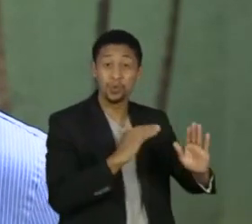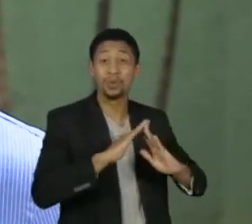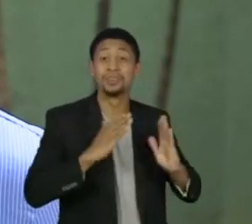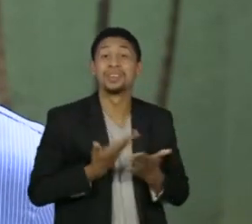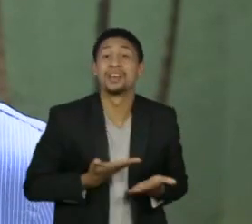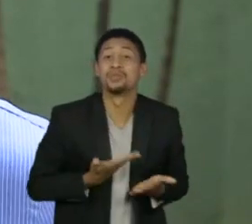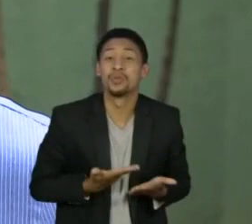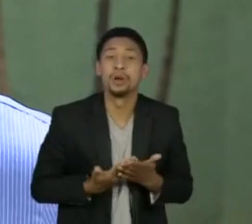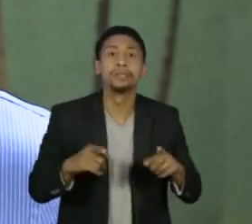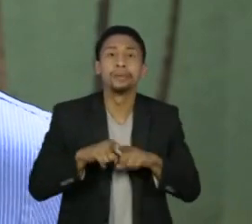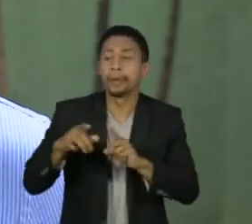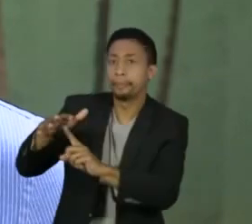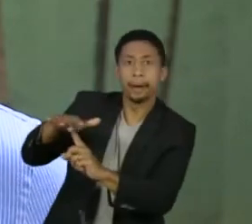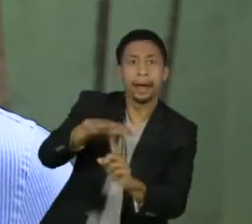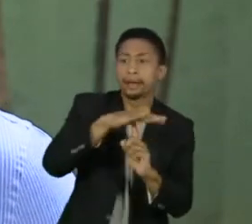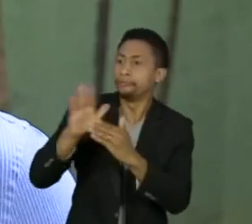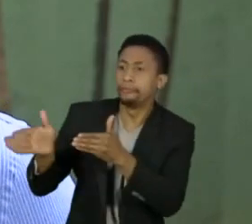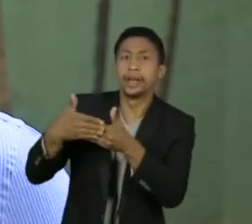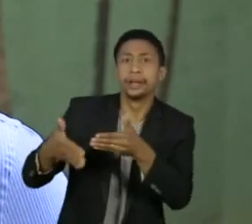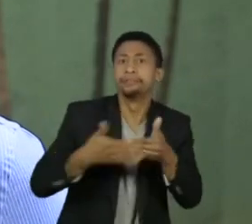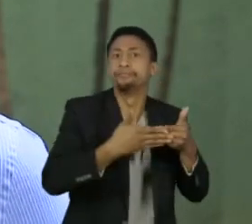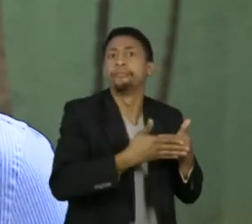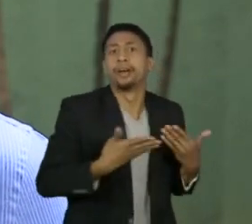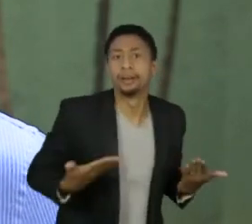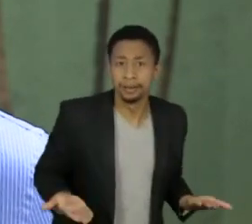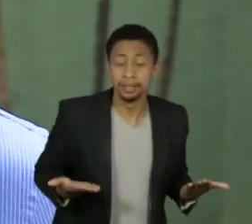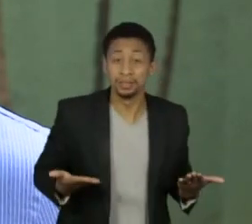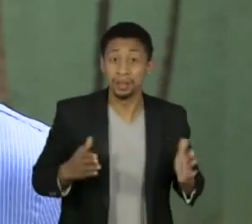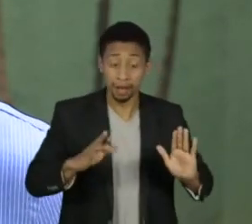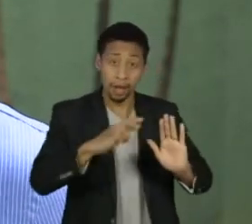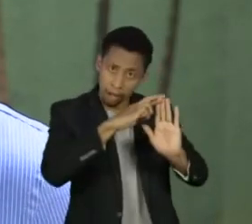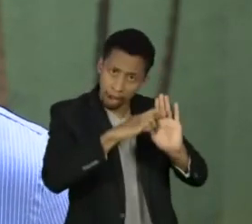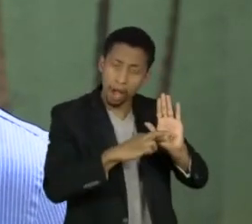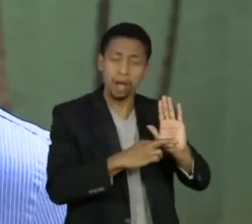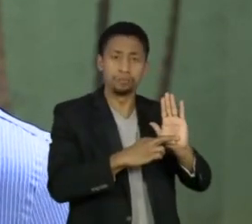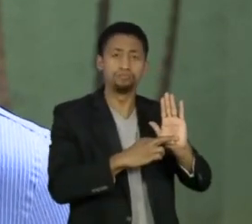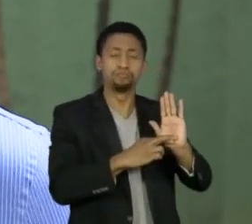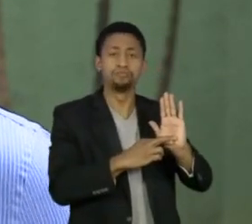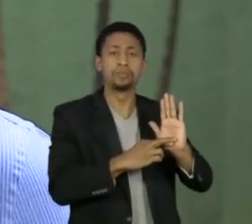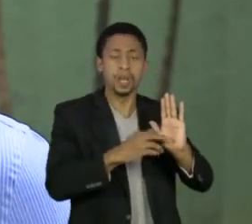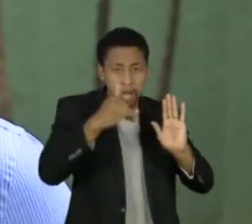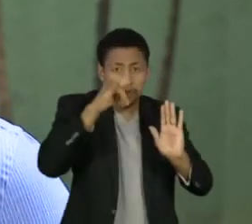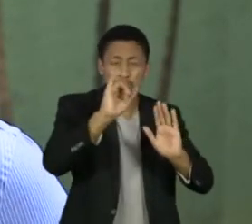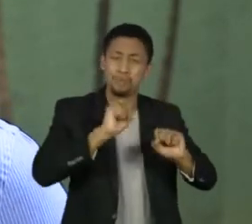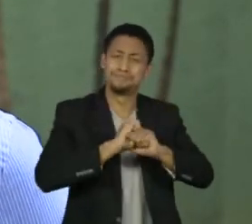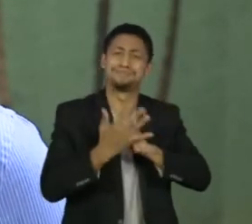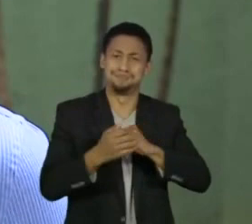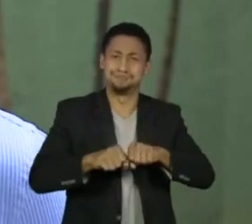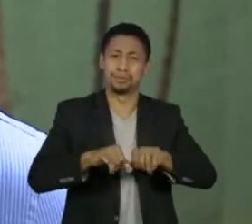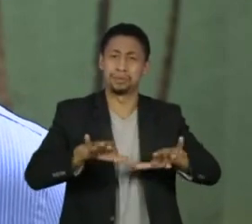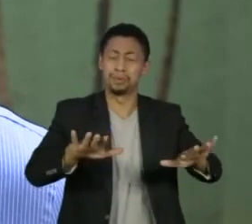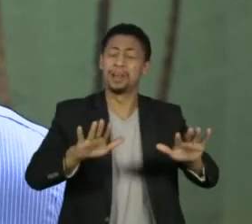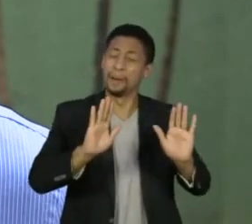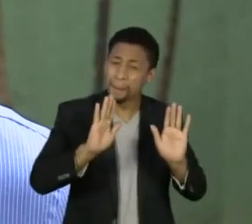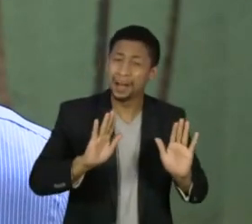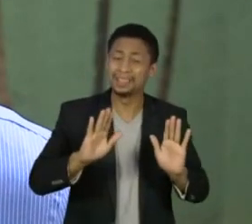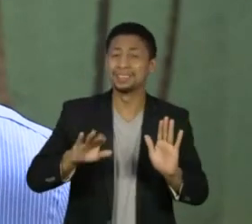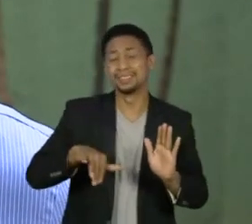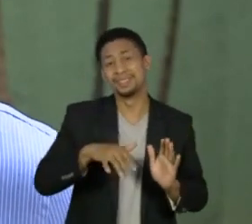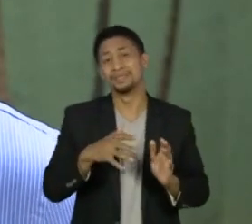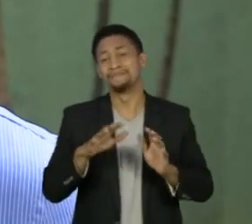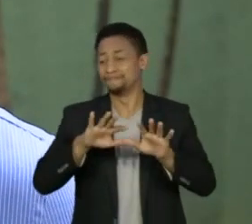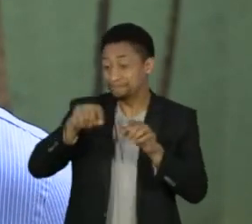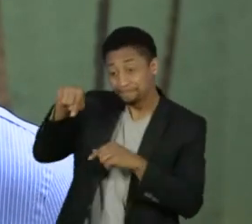outros locais abertos. Se, por um lado, as medidas evitaram a contaminação da Covid-19, por outro, podem